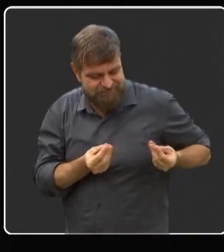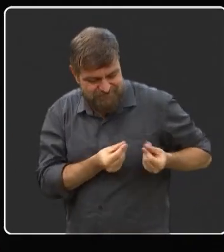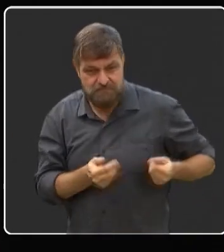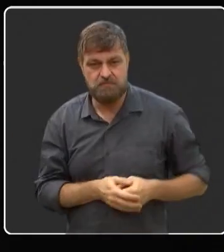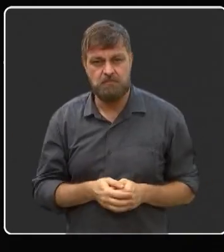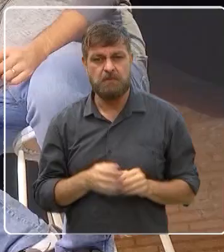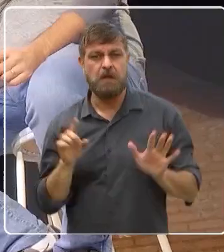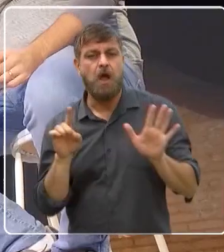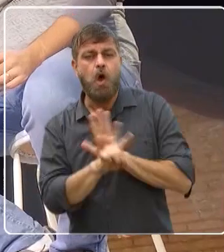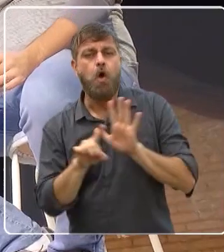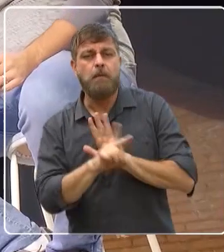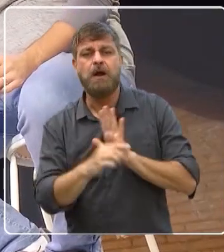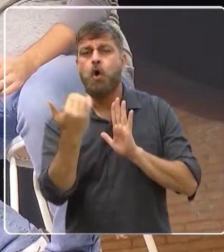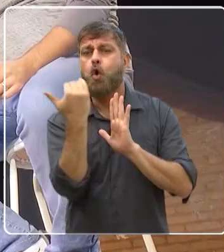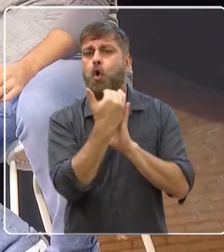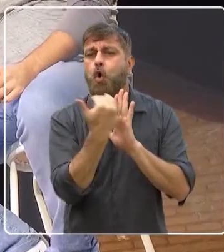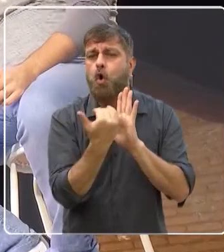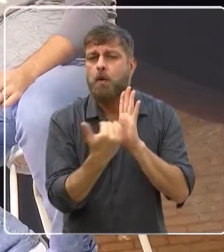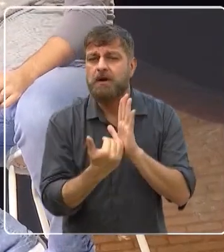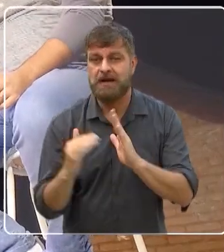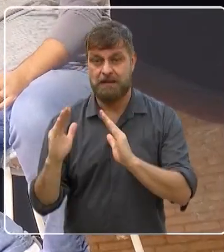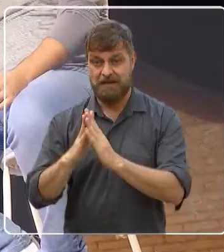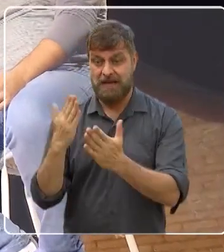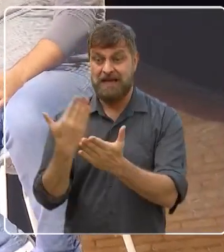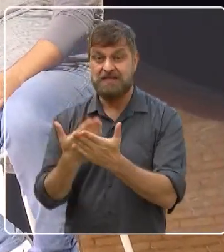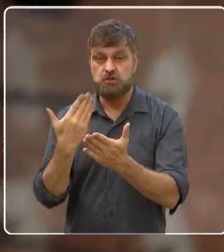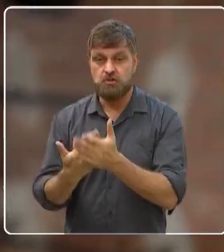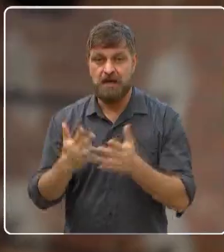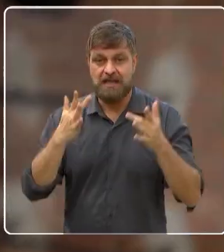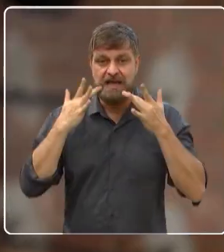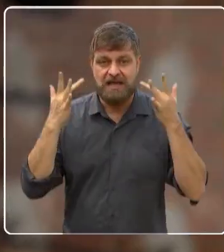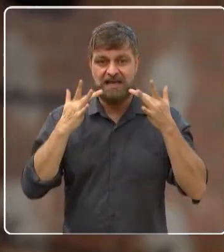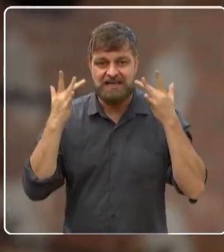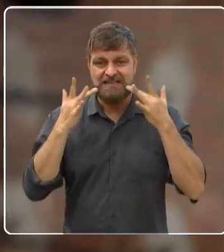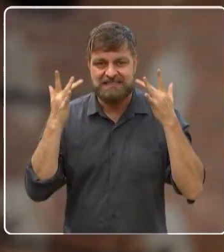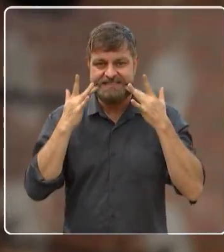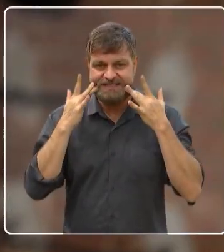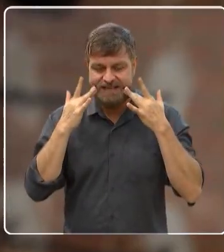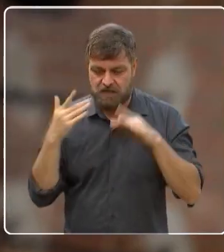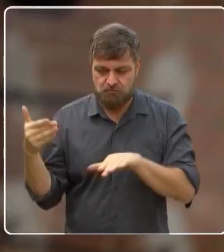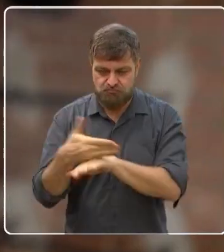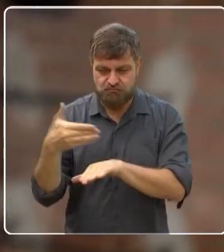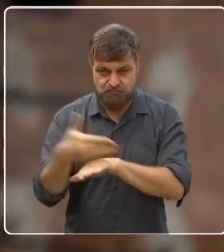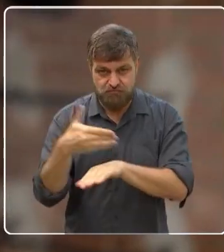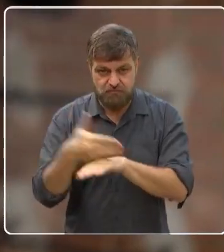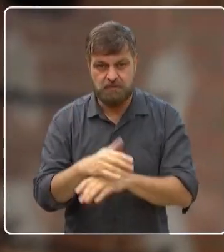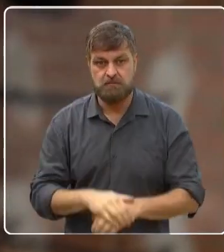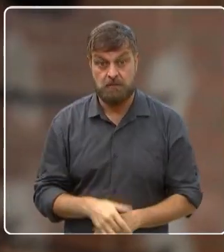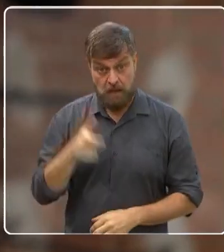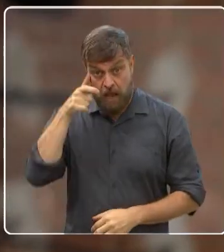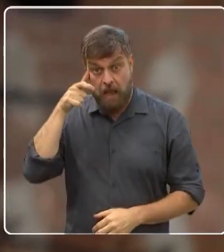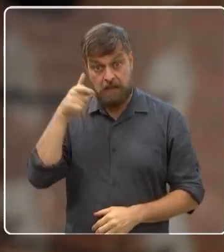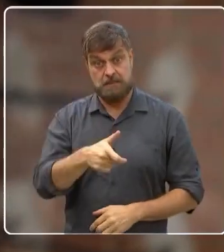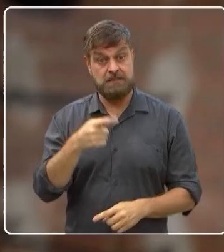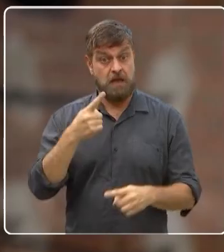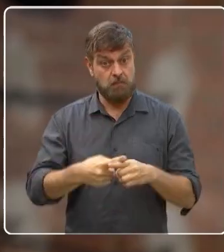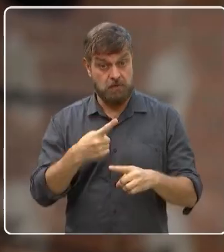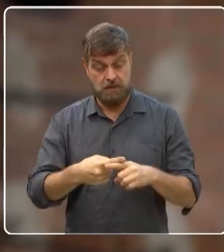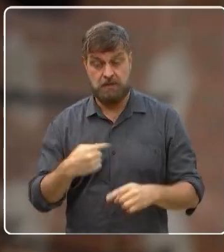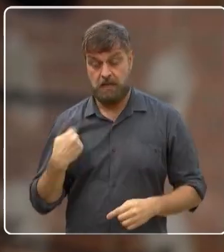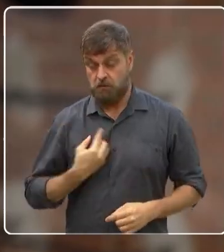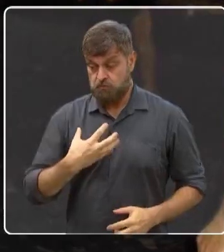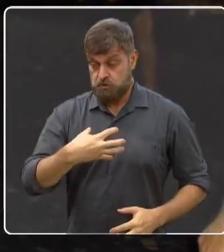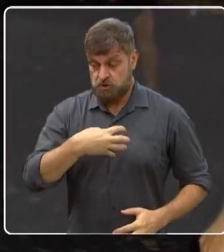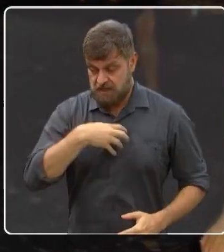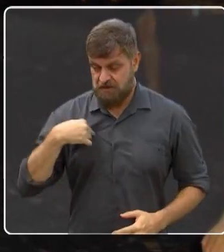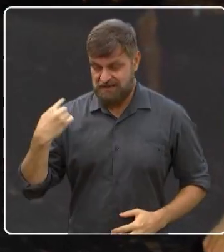sobre o programa Escola Vai ao Teatro. Então, esse programa, André, é bem interessante porque, assim, é uma